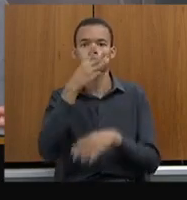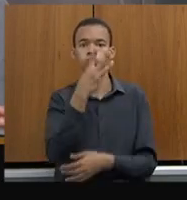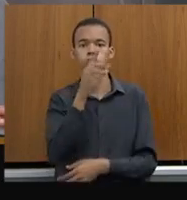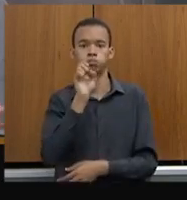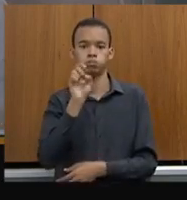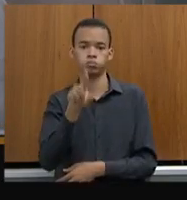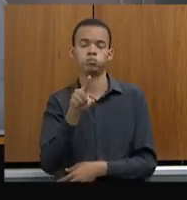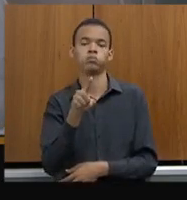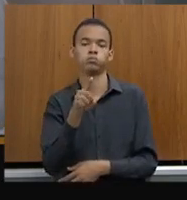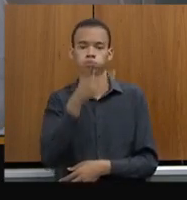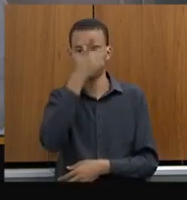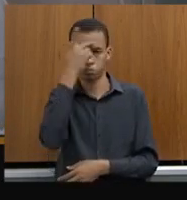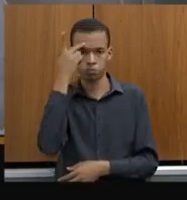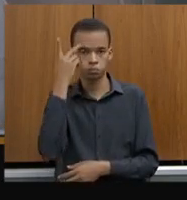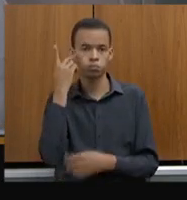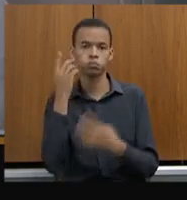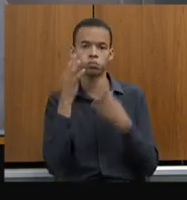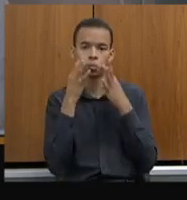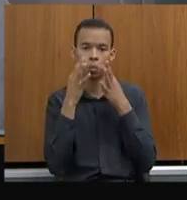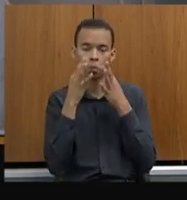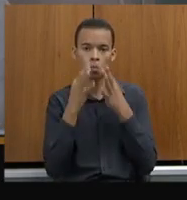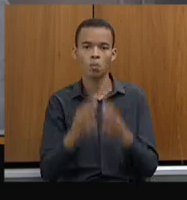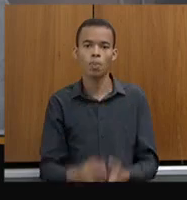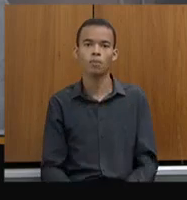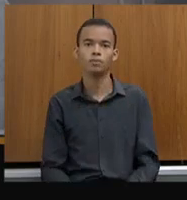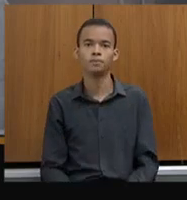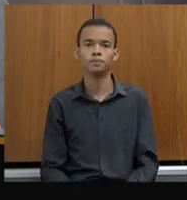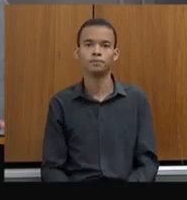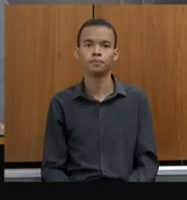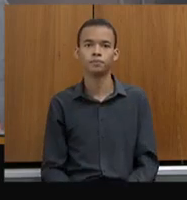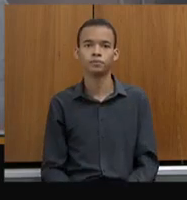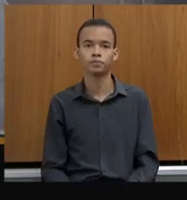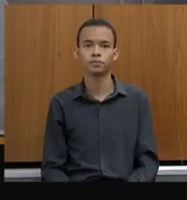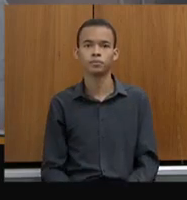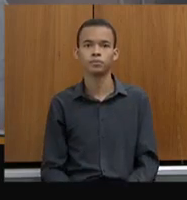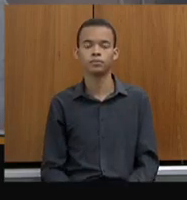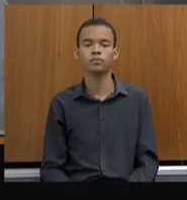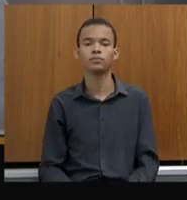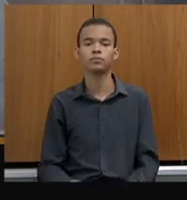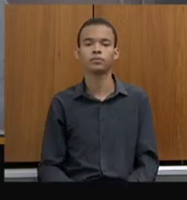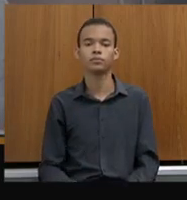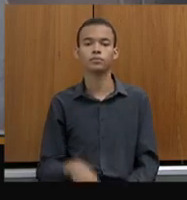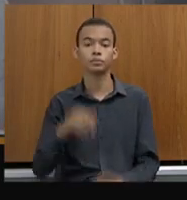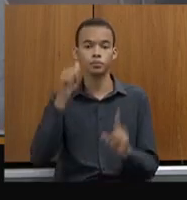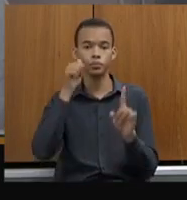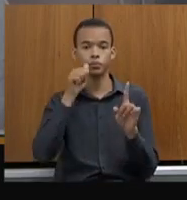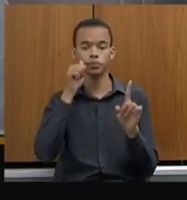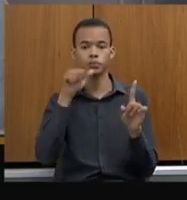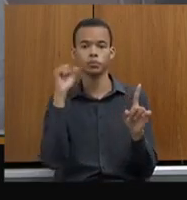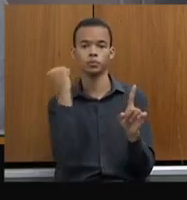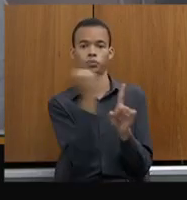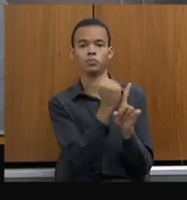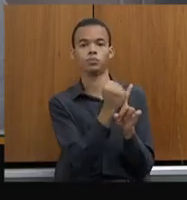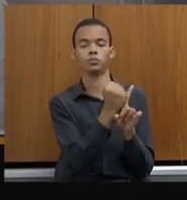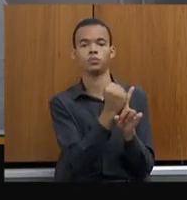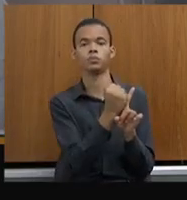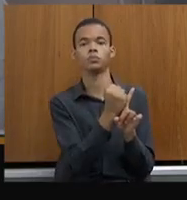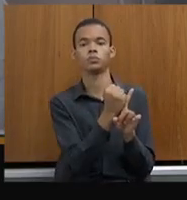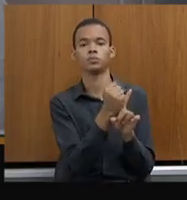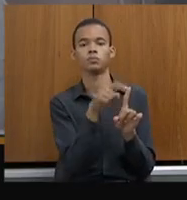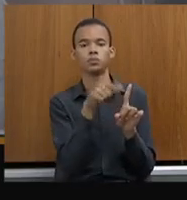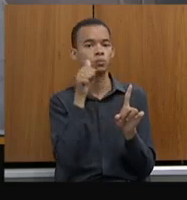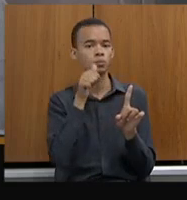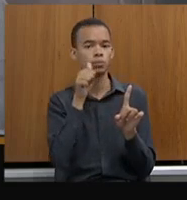ali. Pode seguir? No caso dos feminicídios, importante ressaltar que entre 19 e 22